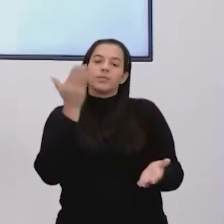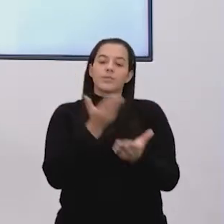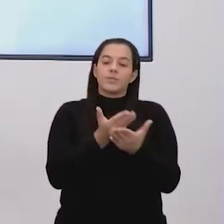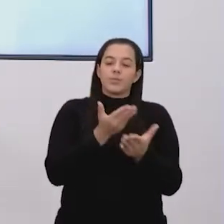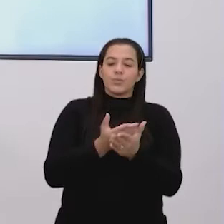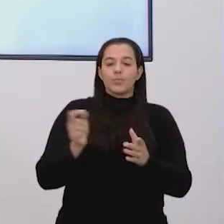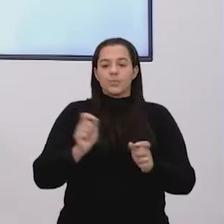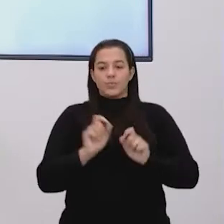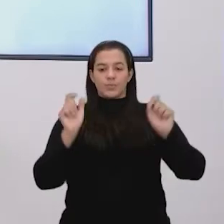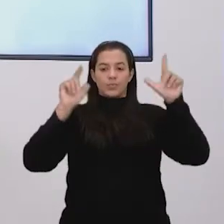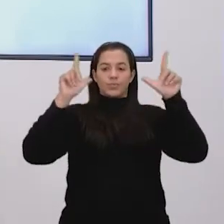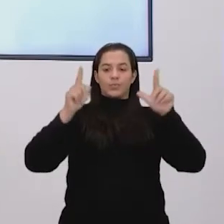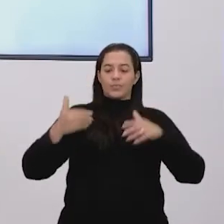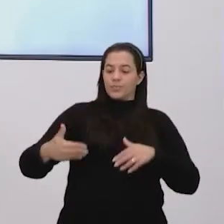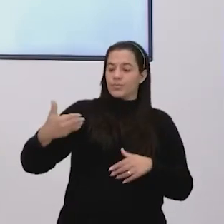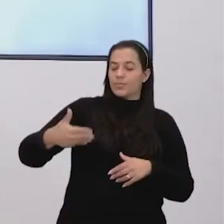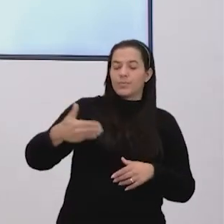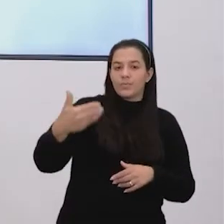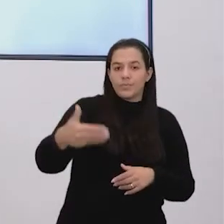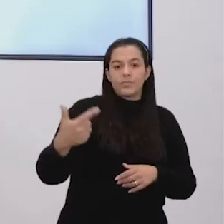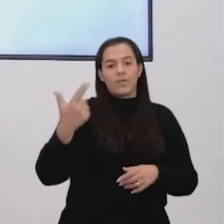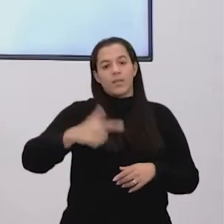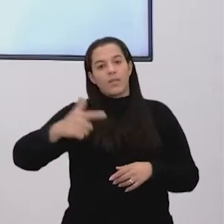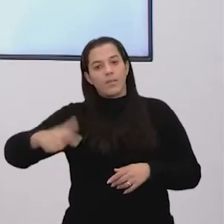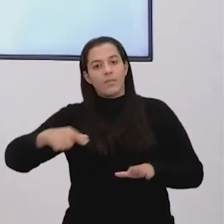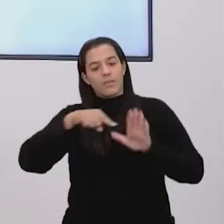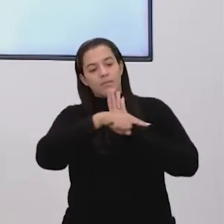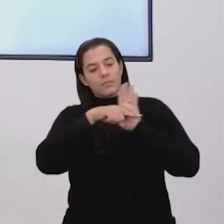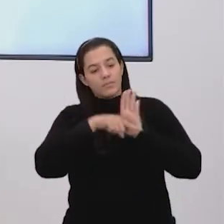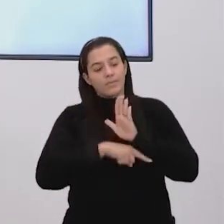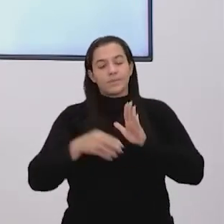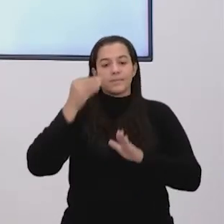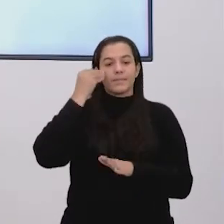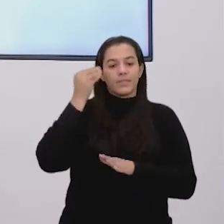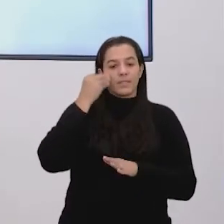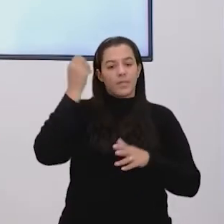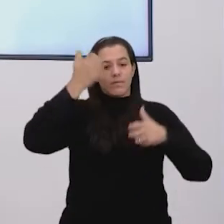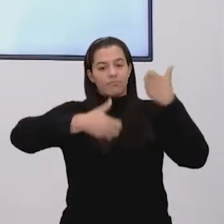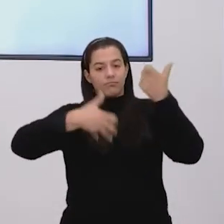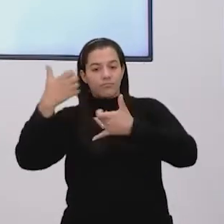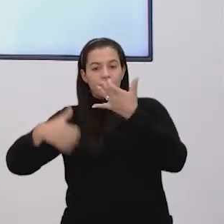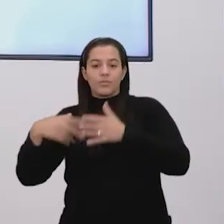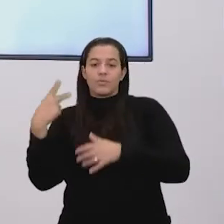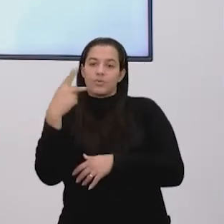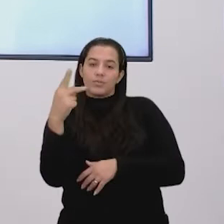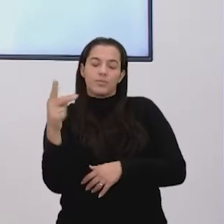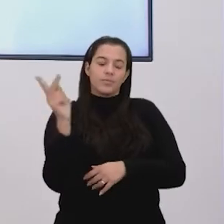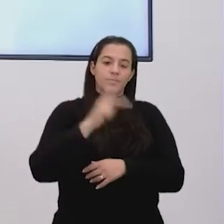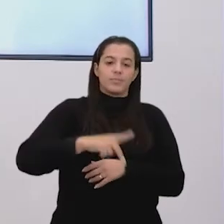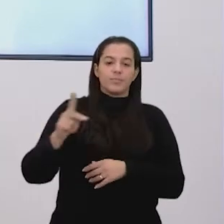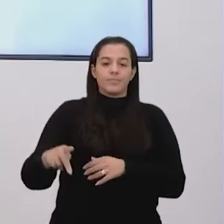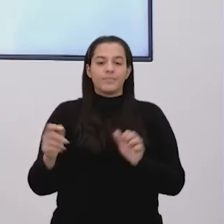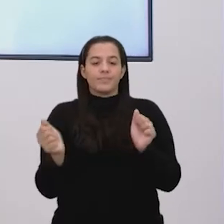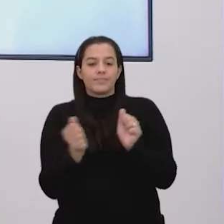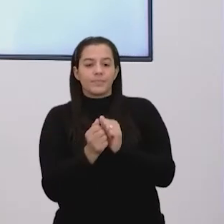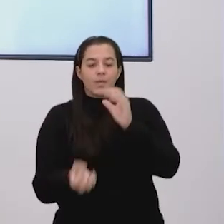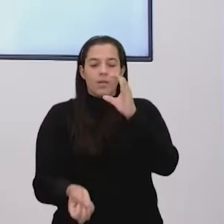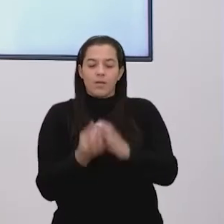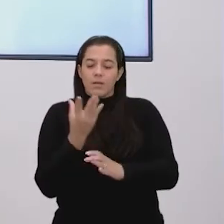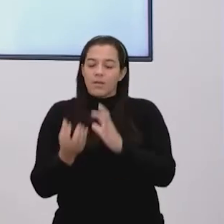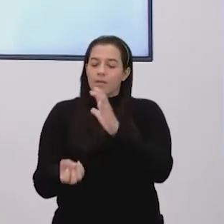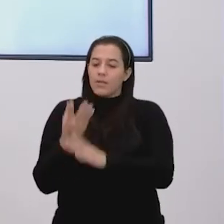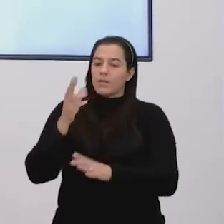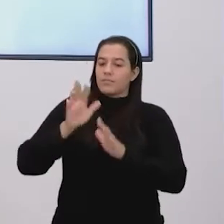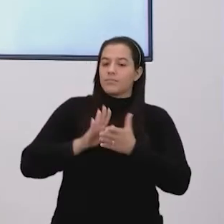darem mais, darem segmentos, fazer mais curadoria, tentar fazer discussões aí com seus professores, criar alguns